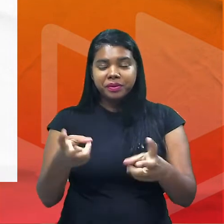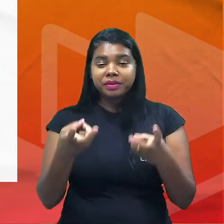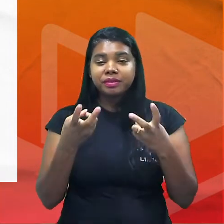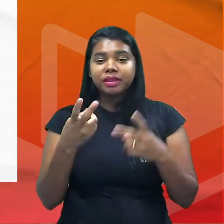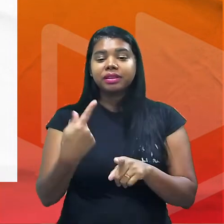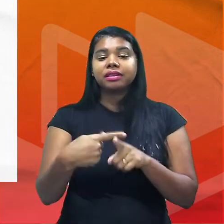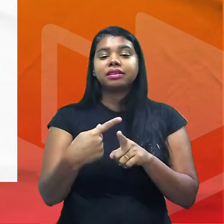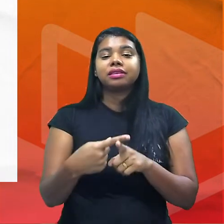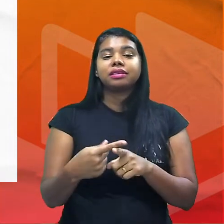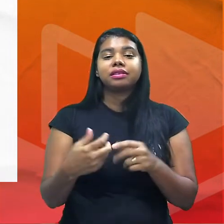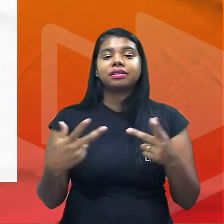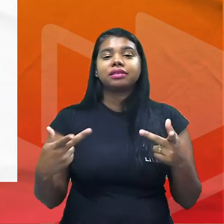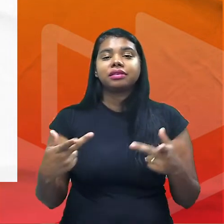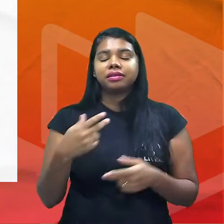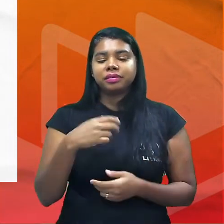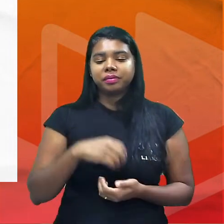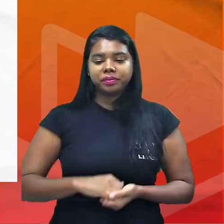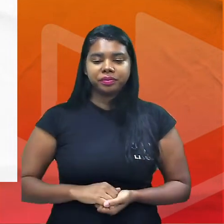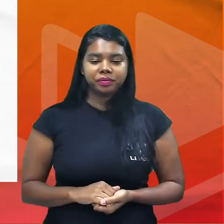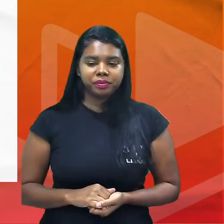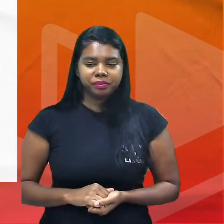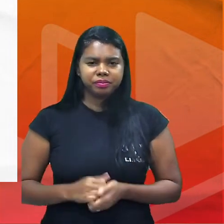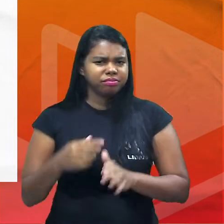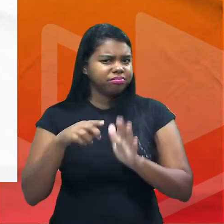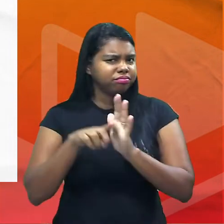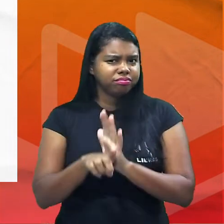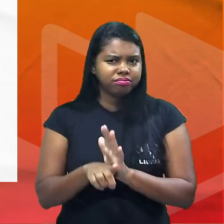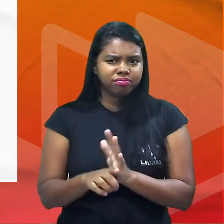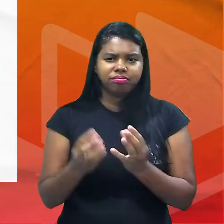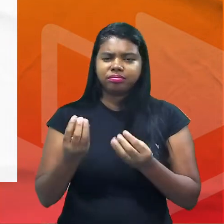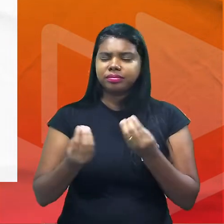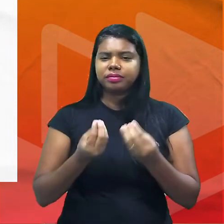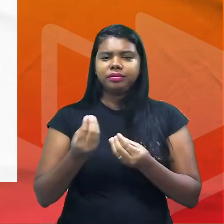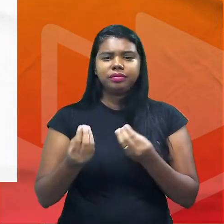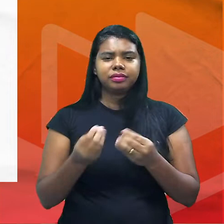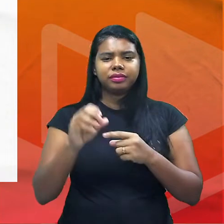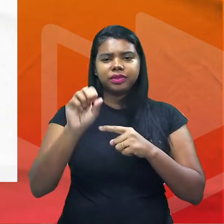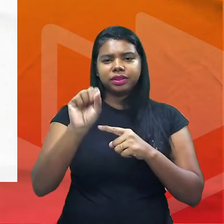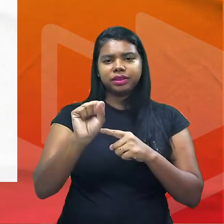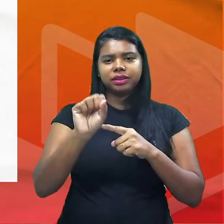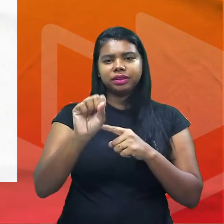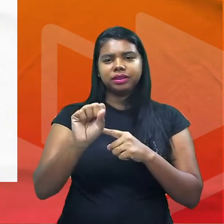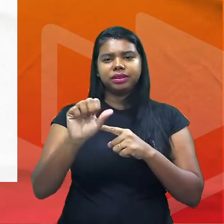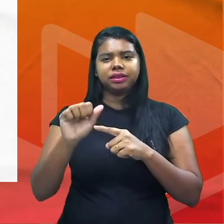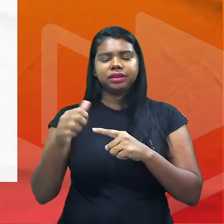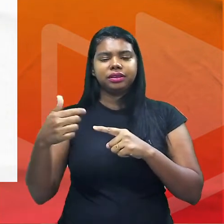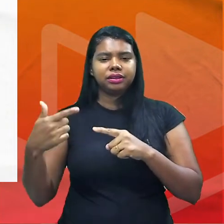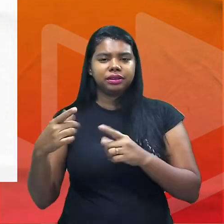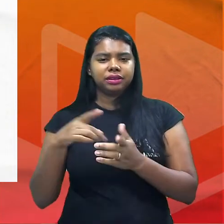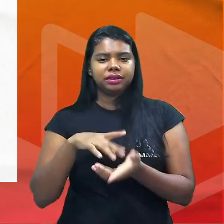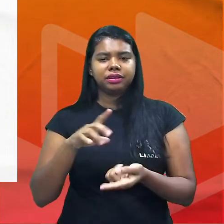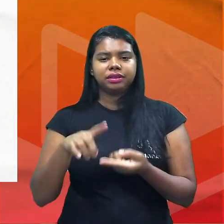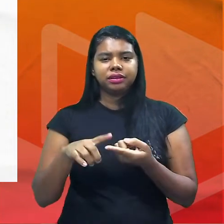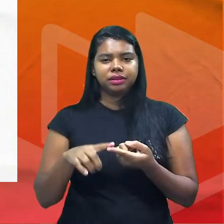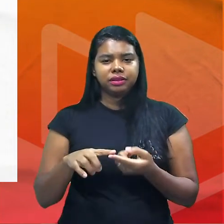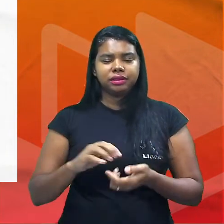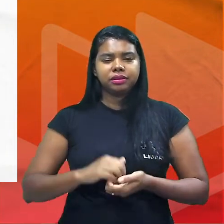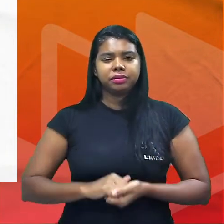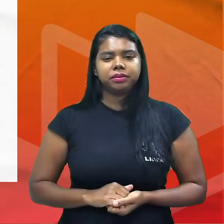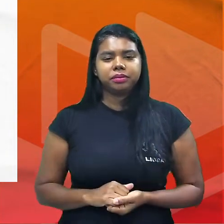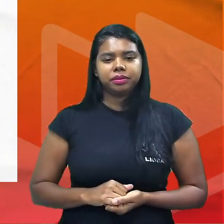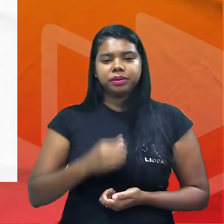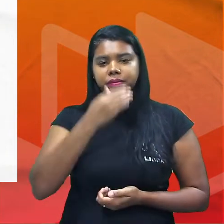outra coisa ele poderia perguntar o seguinte como eles trabalham no SSA 2 pontuação emprego da vírgula